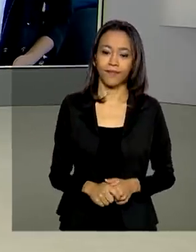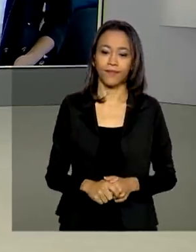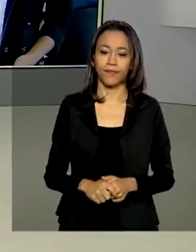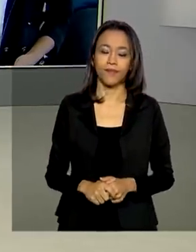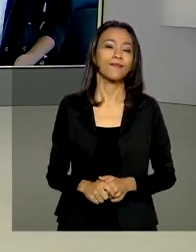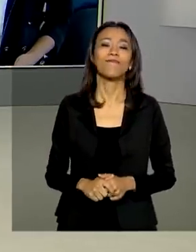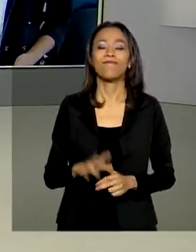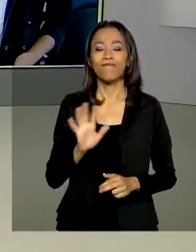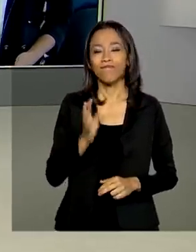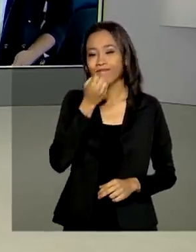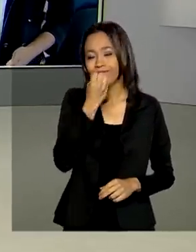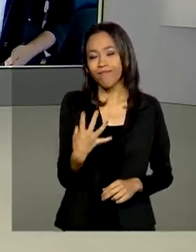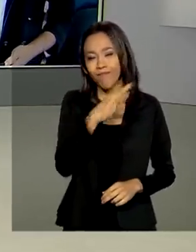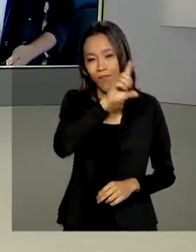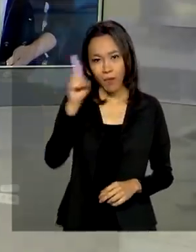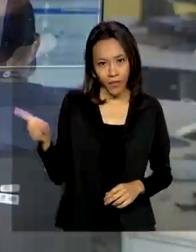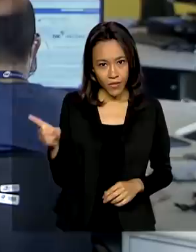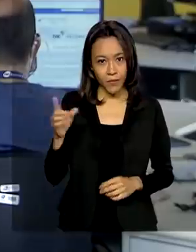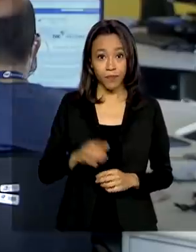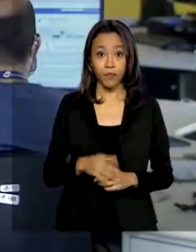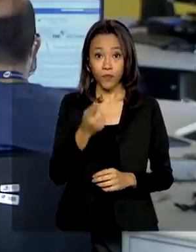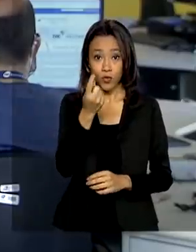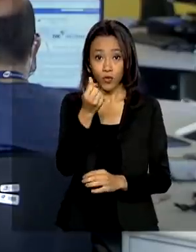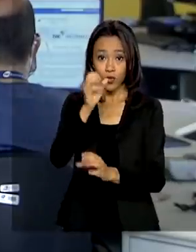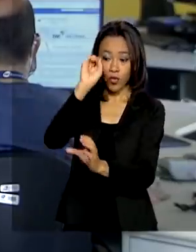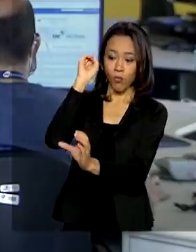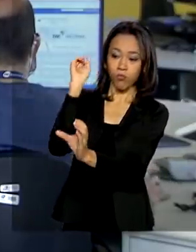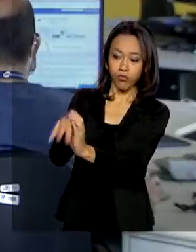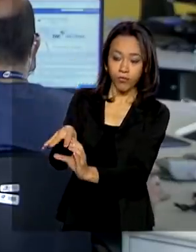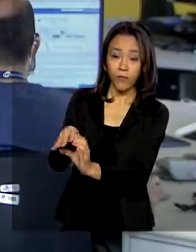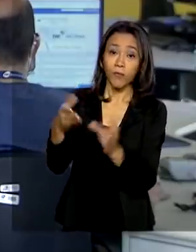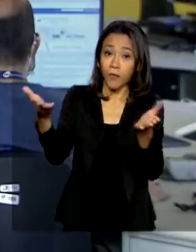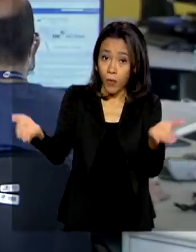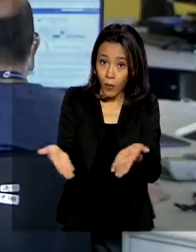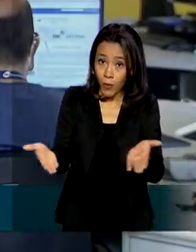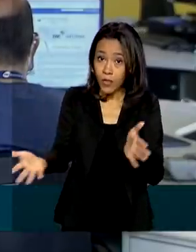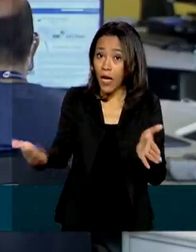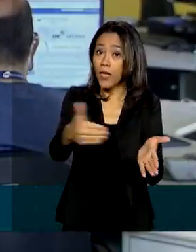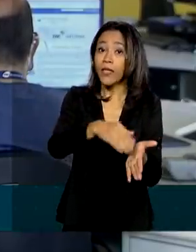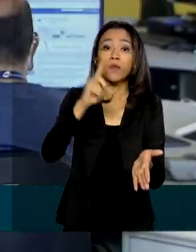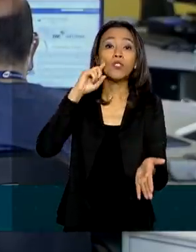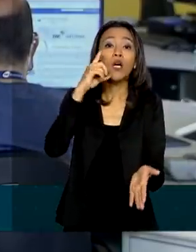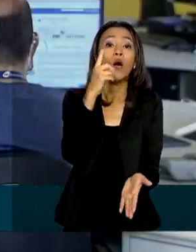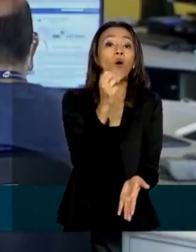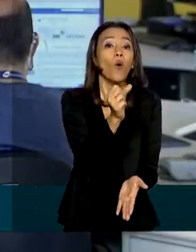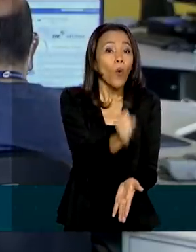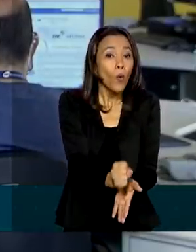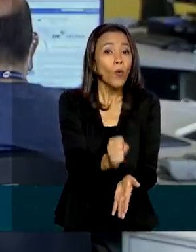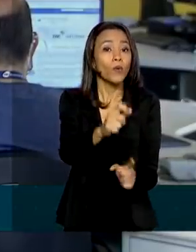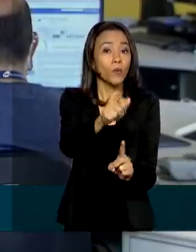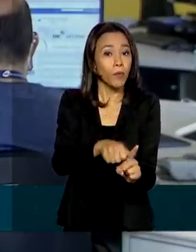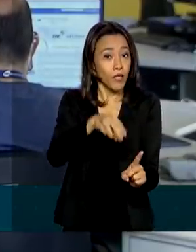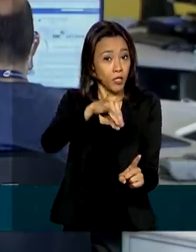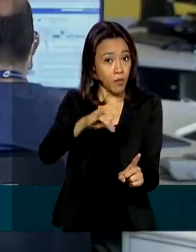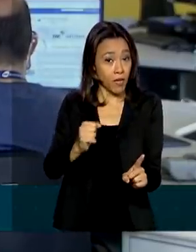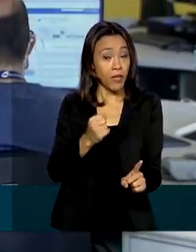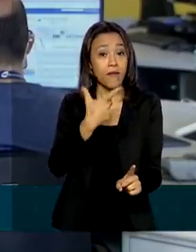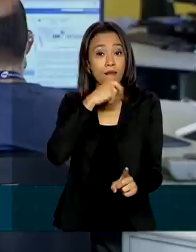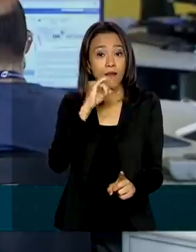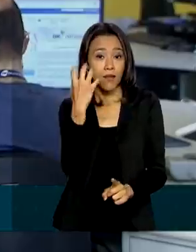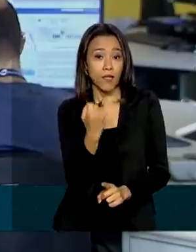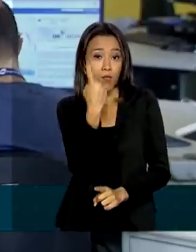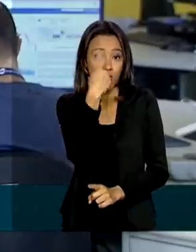Bom dia, Renata. O depósito vai ser feito de hoje até o dia 8 de maio para quem recebe um salário mínimo. Já para os